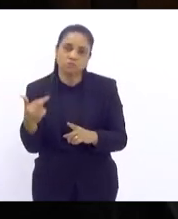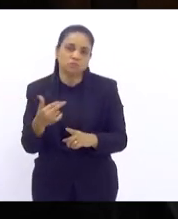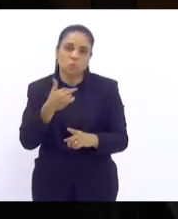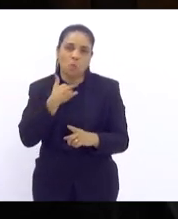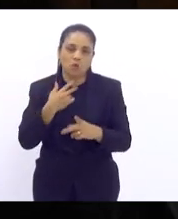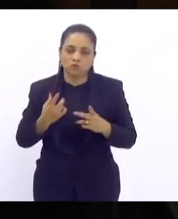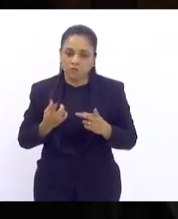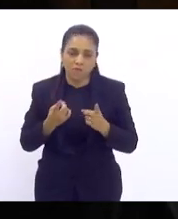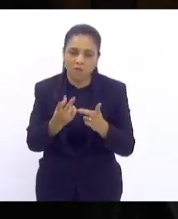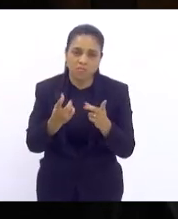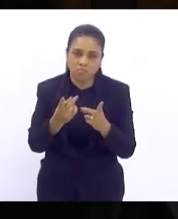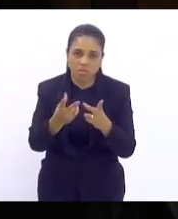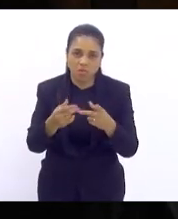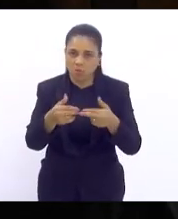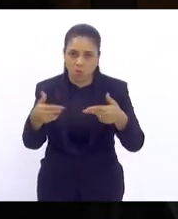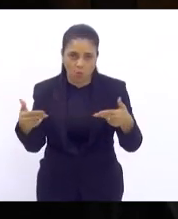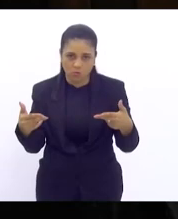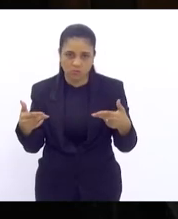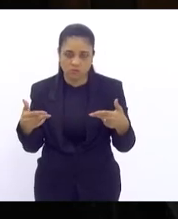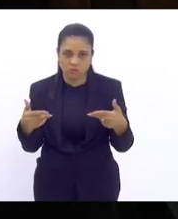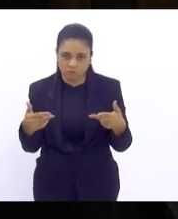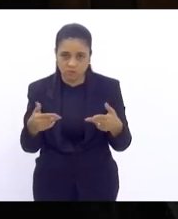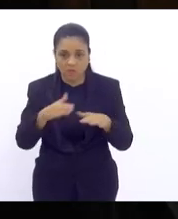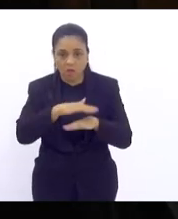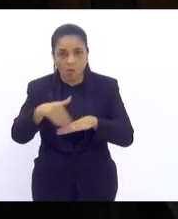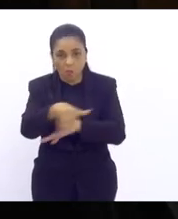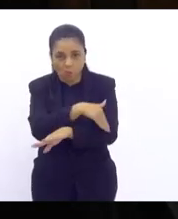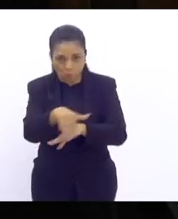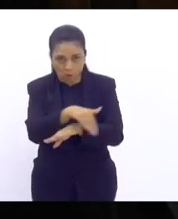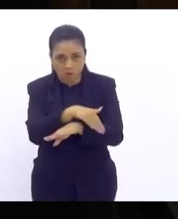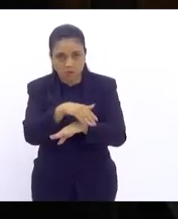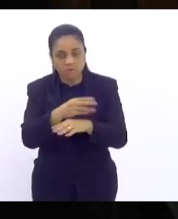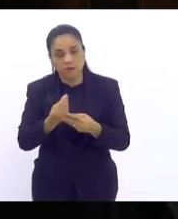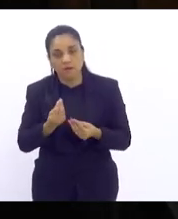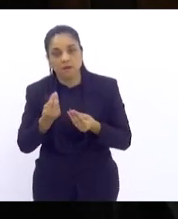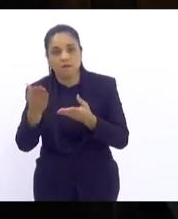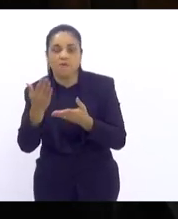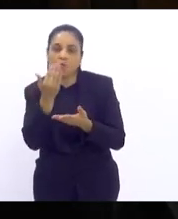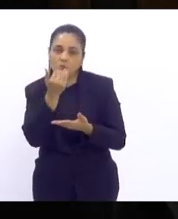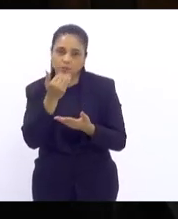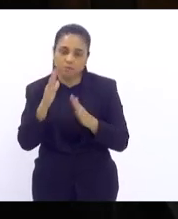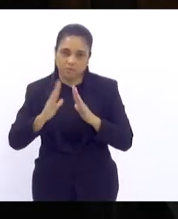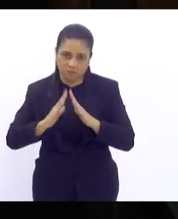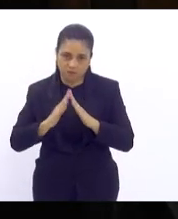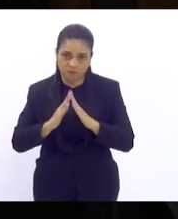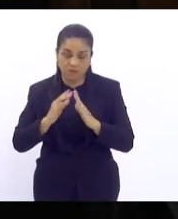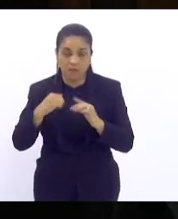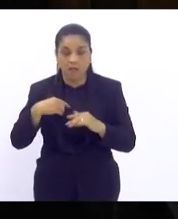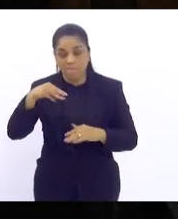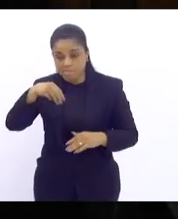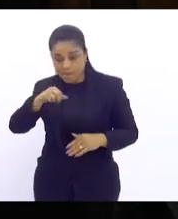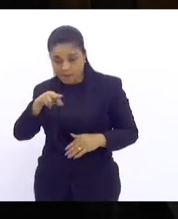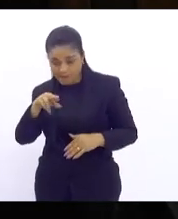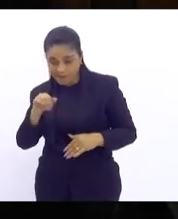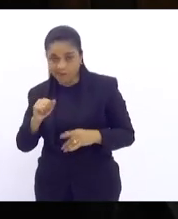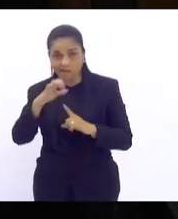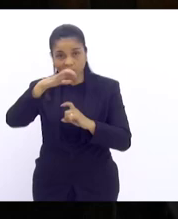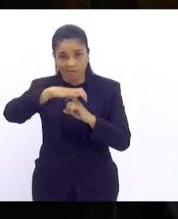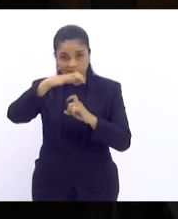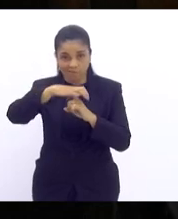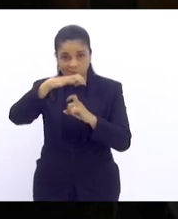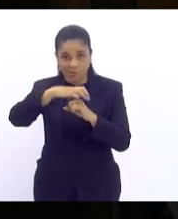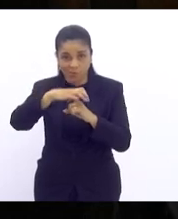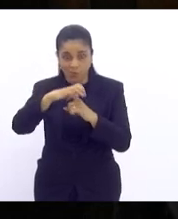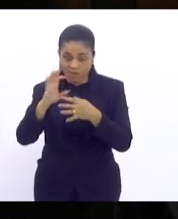vender o mínimo para levar o sustento para sua casa a Maria dos Camelões se se amarrou